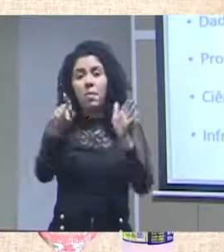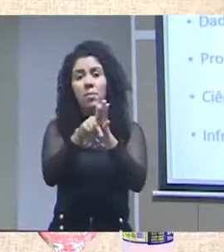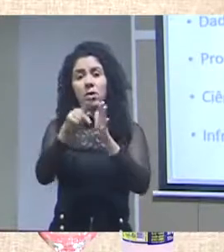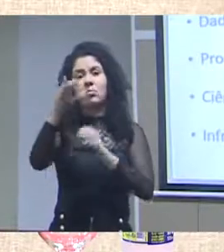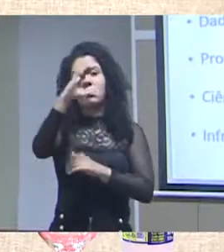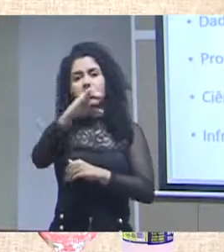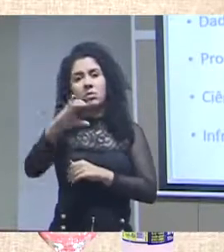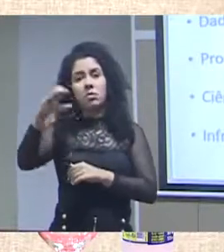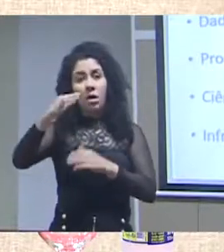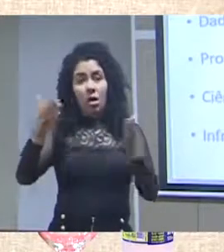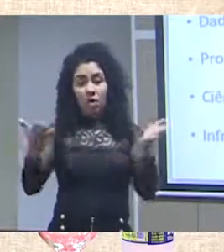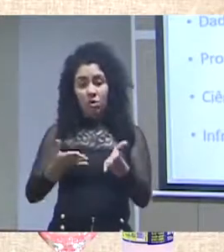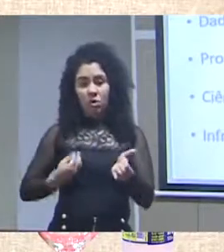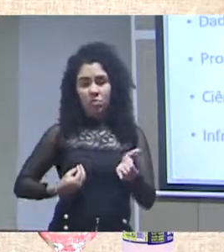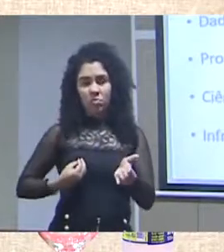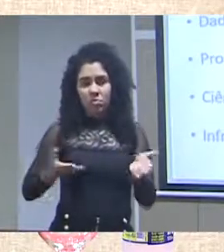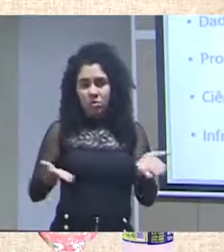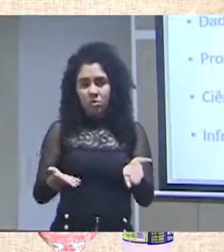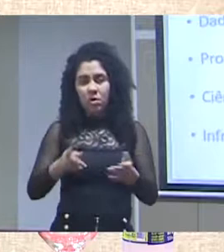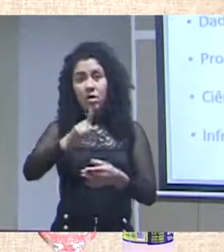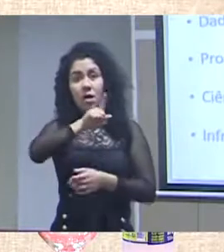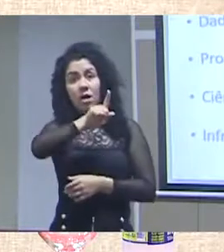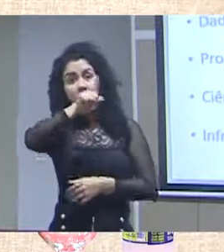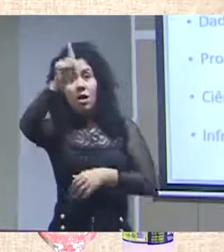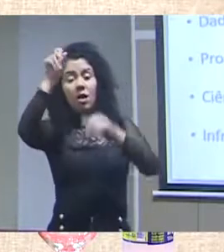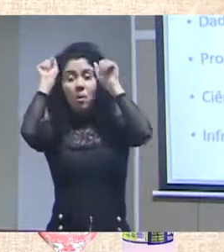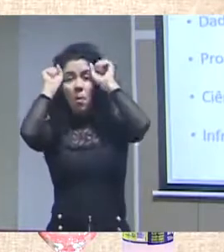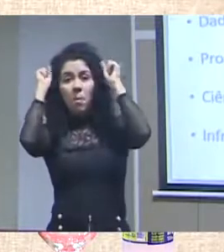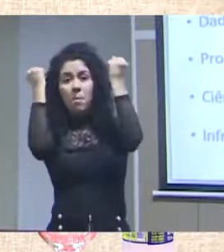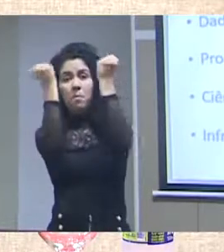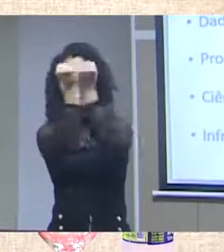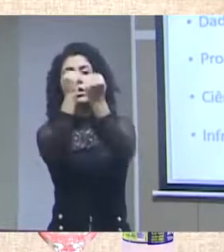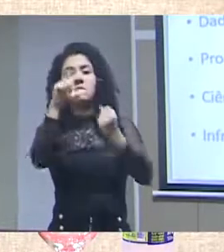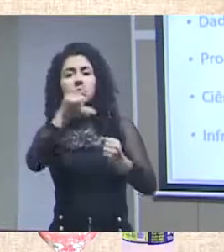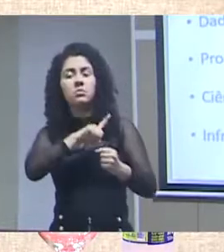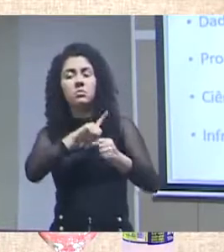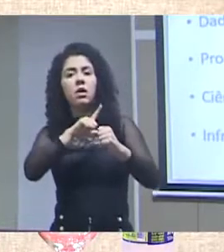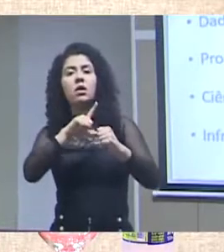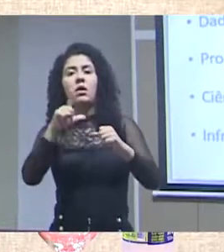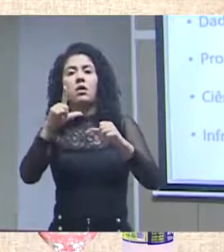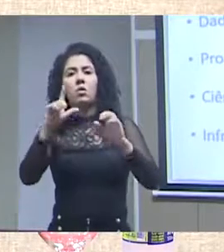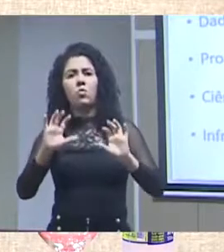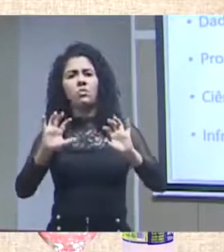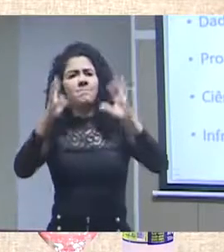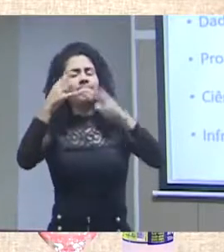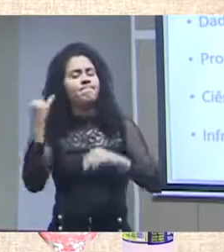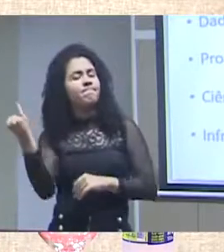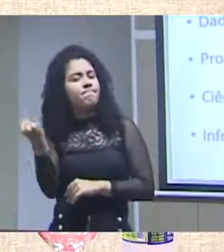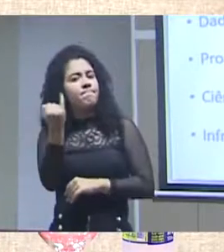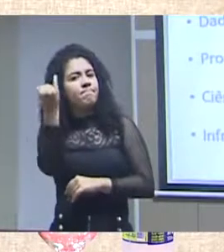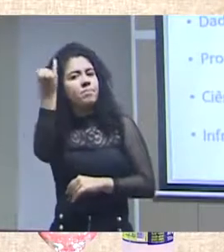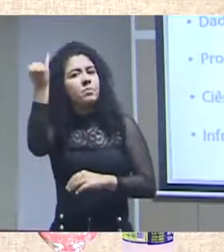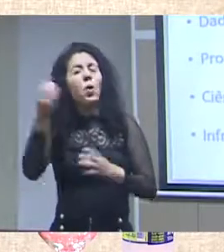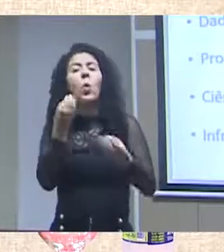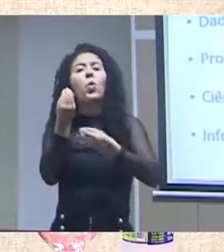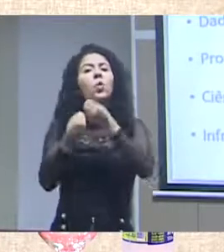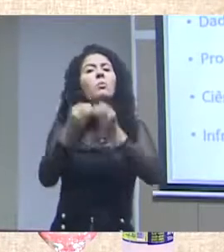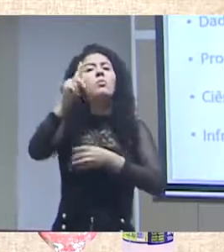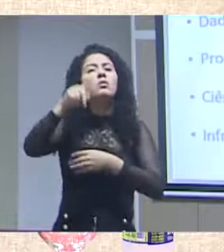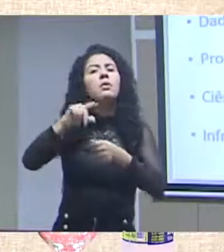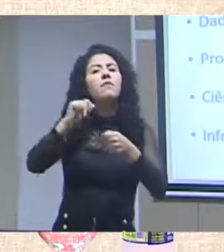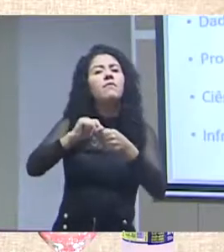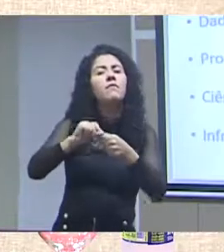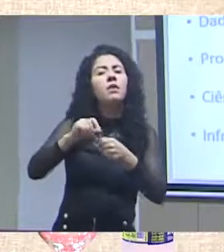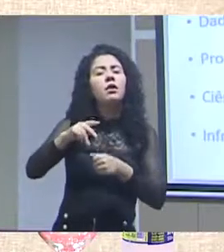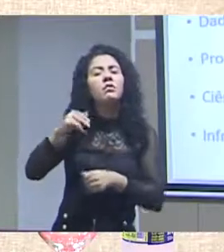importantíssimo que está discutindo que formas de avaliação da ciência a América Latina precisa pensar